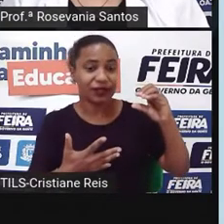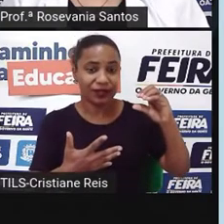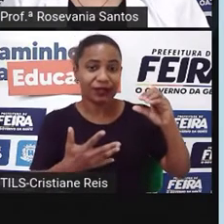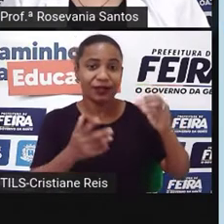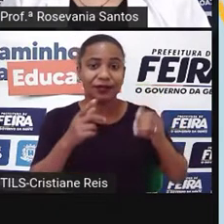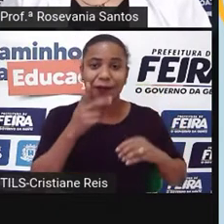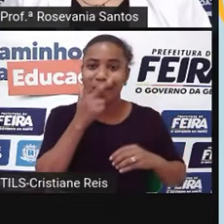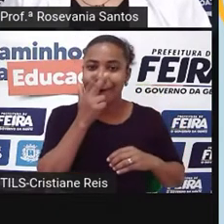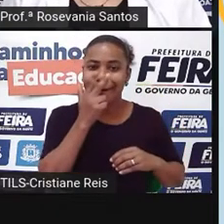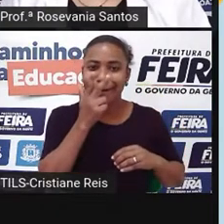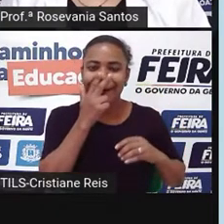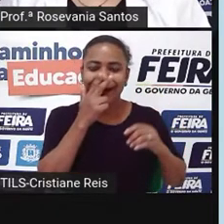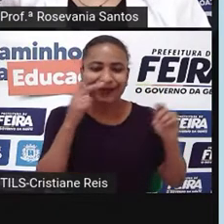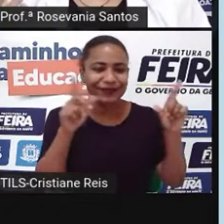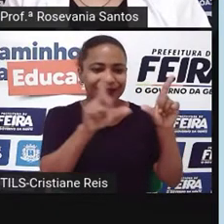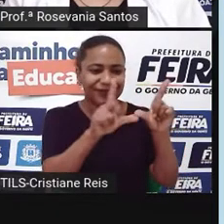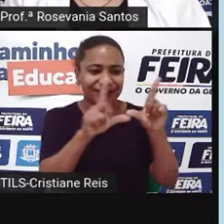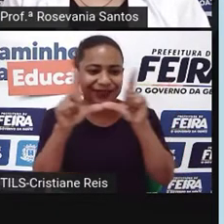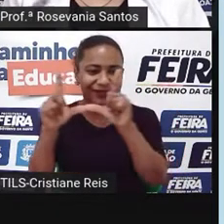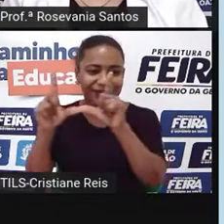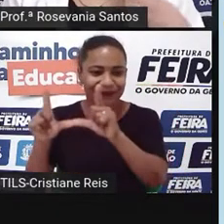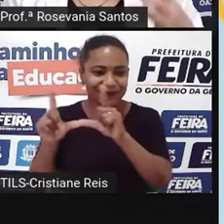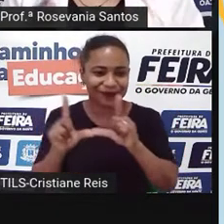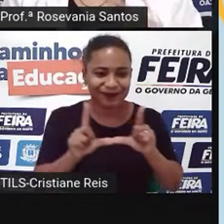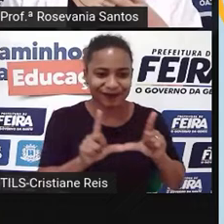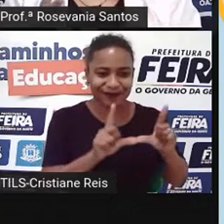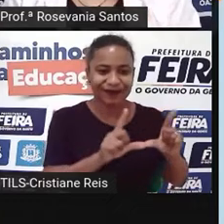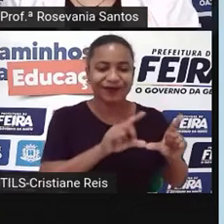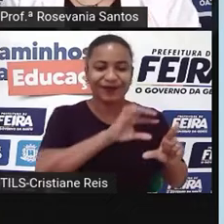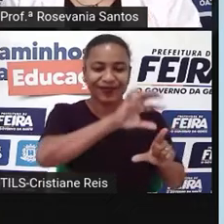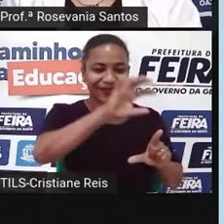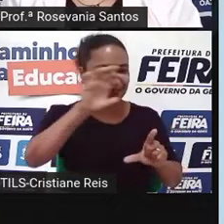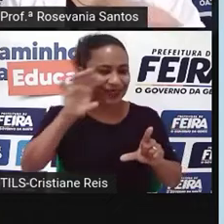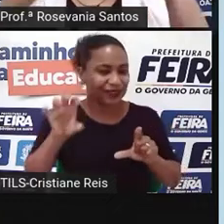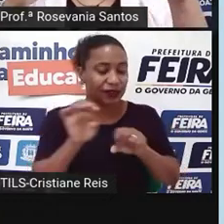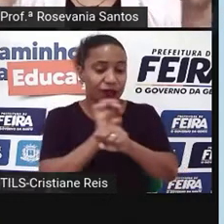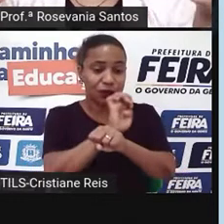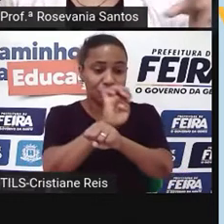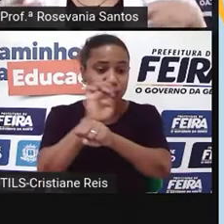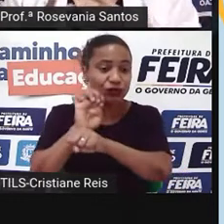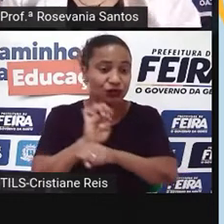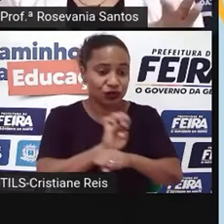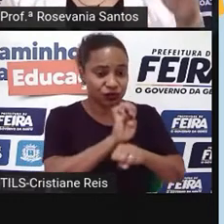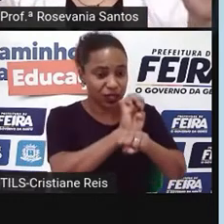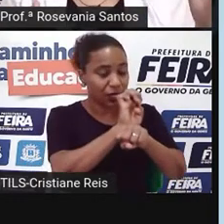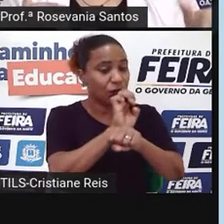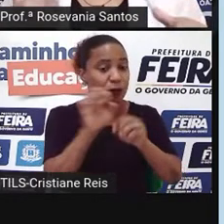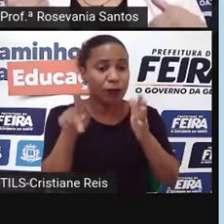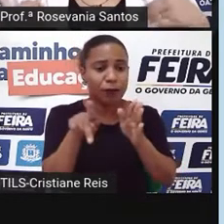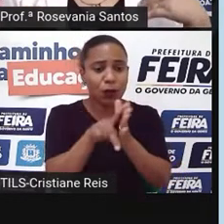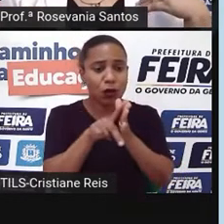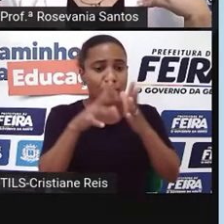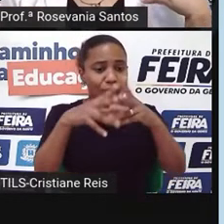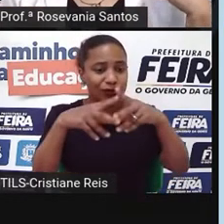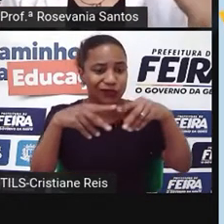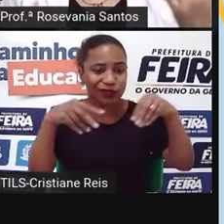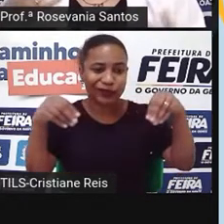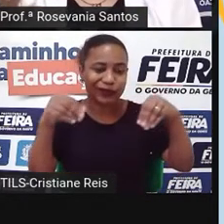quadradozinho, que são áreas que vão sendo, né, tipo concessão, que são faixas de terras que vão sendo